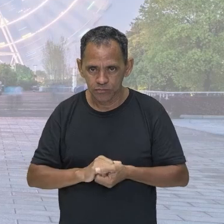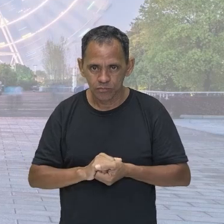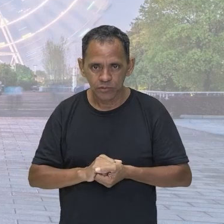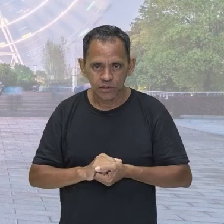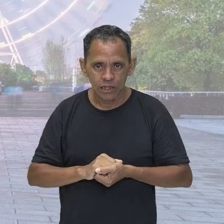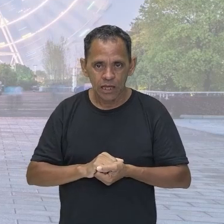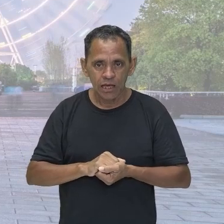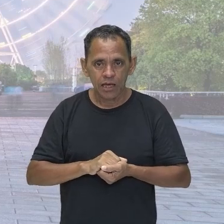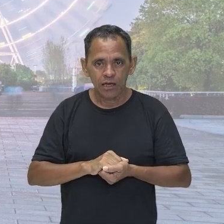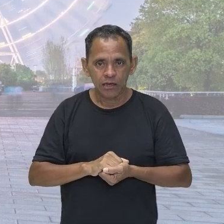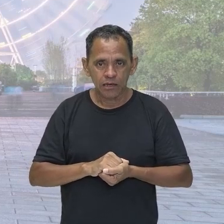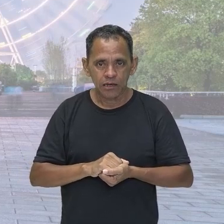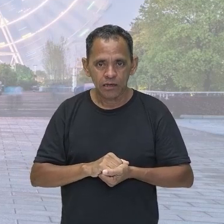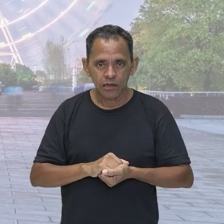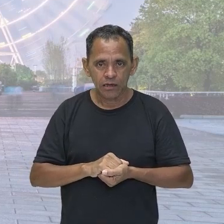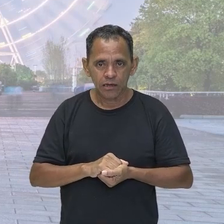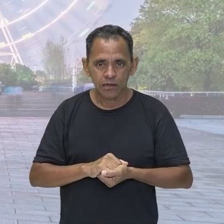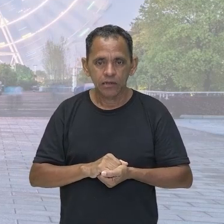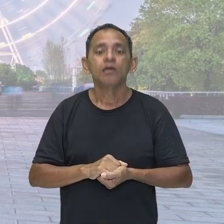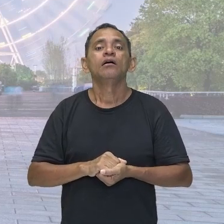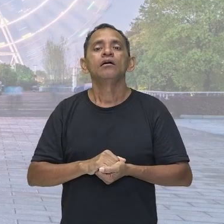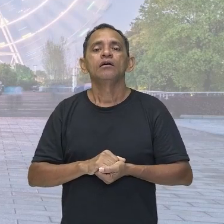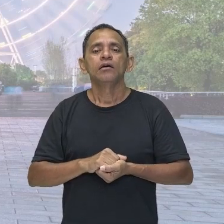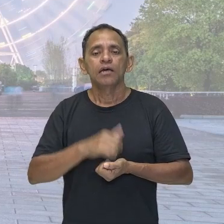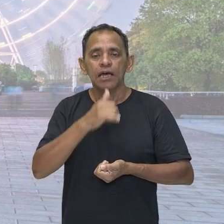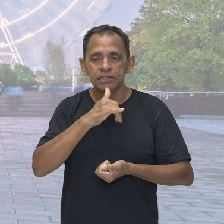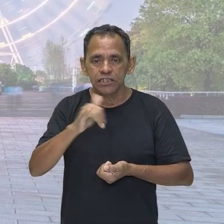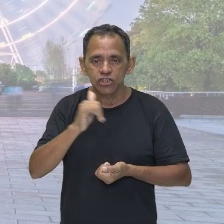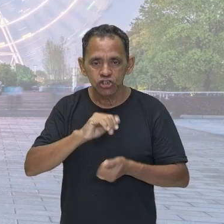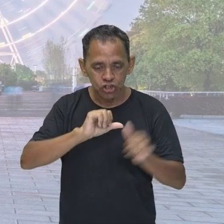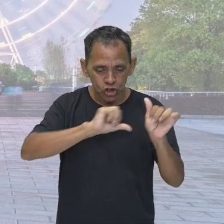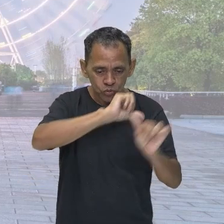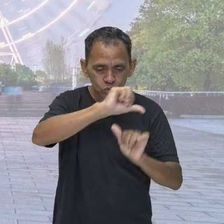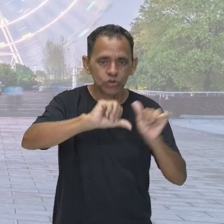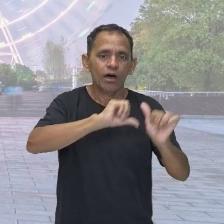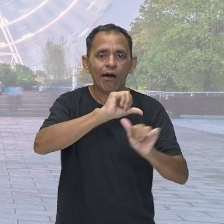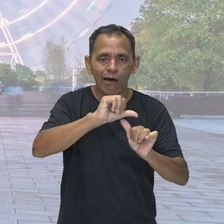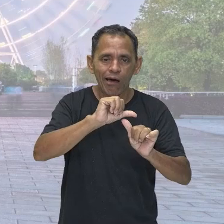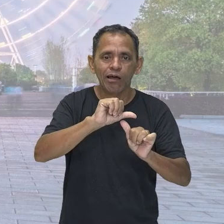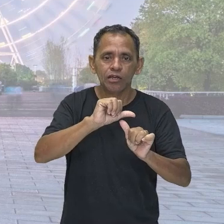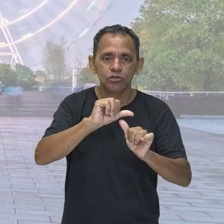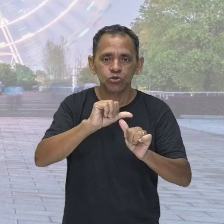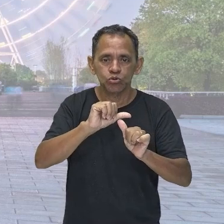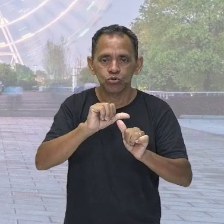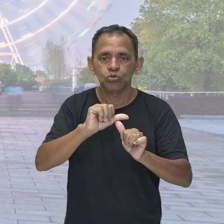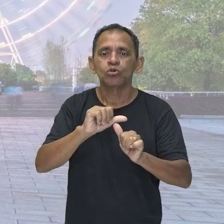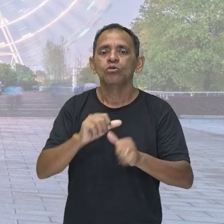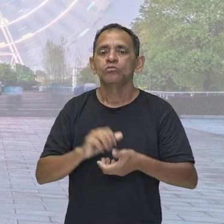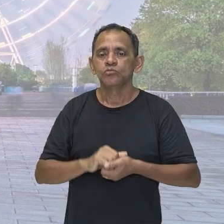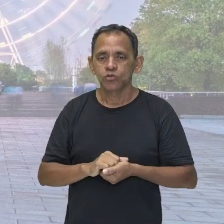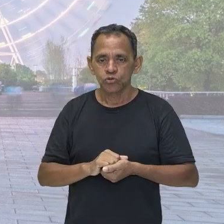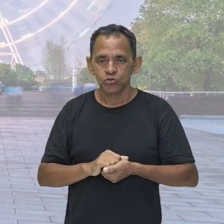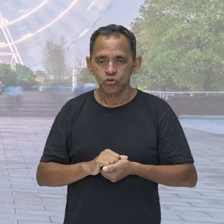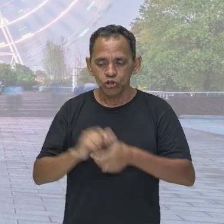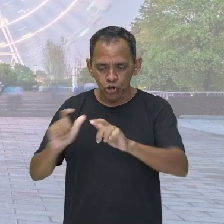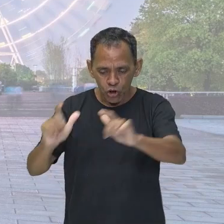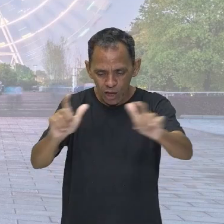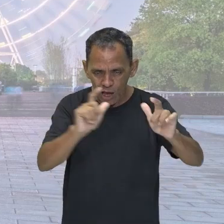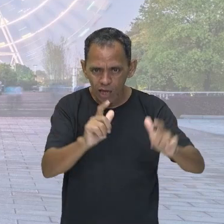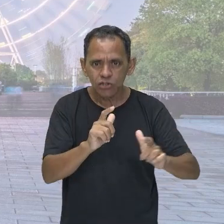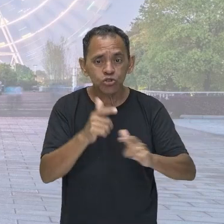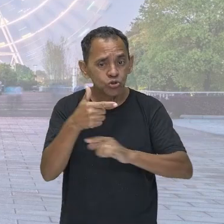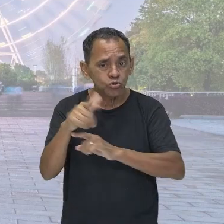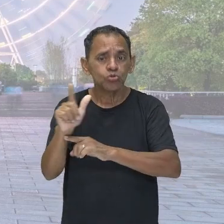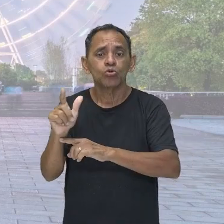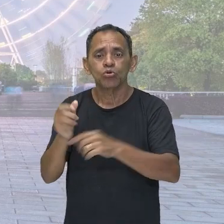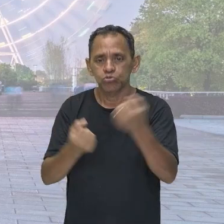energia não seja transmitida para outras partes daquele veículo ou daquele sistema. Que é o caso aí do para-choque, tá pessoal?